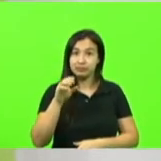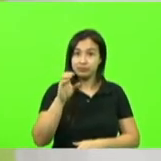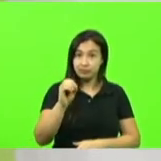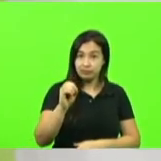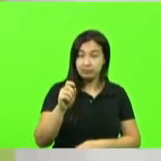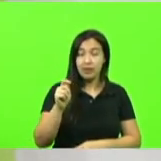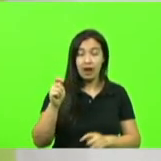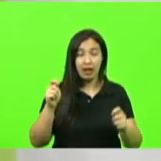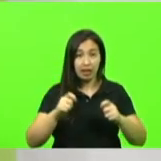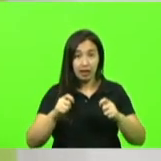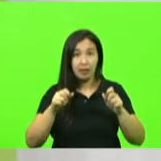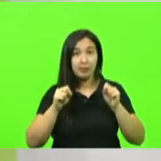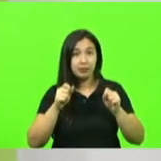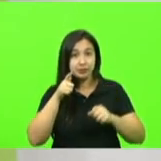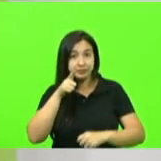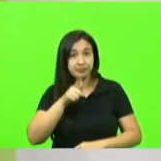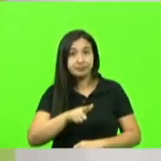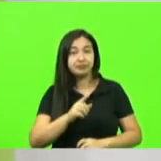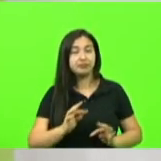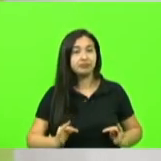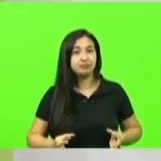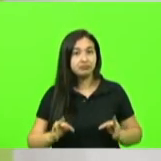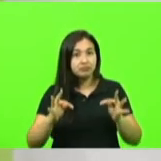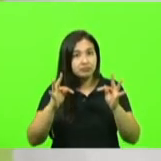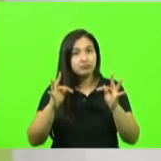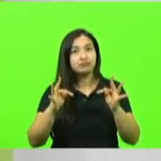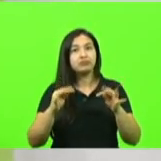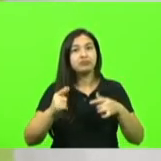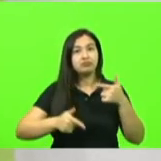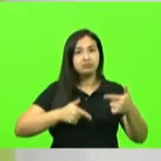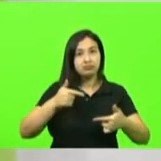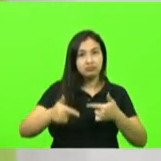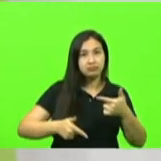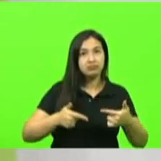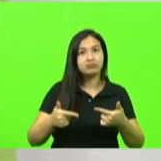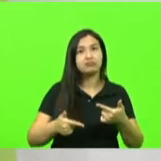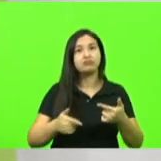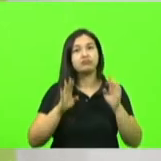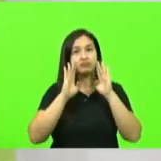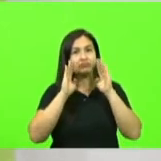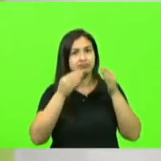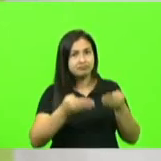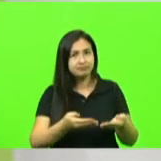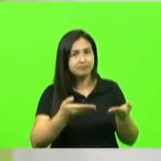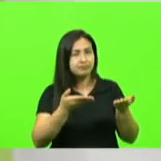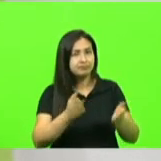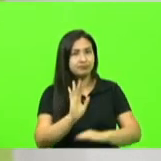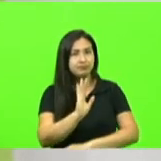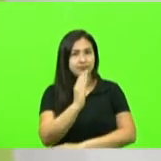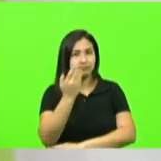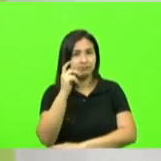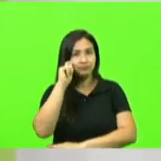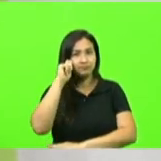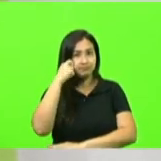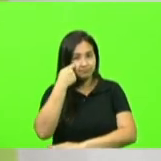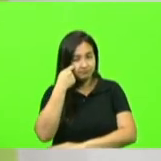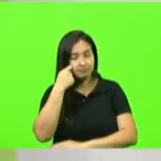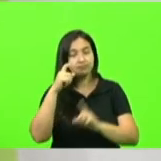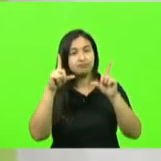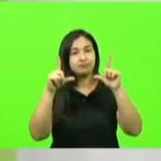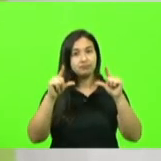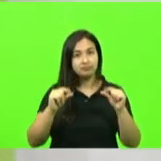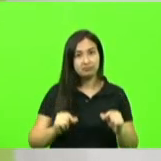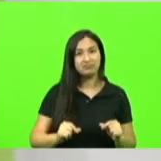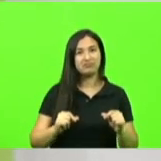Kennedy que daqui a pouco nós temos tecnologia que se trabalhe com o carvão mas que seja minimizado a emissão de poluentes então